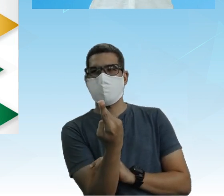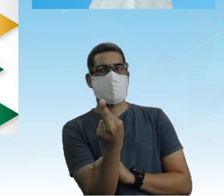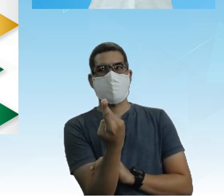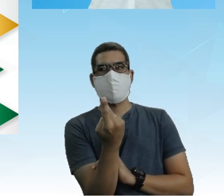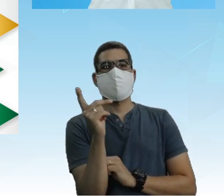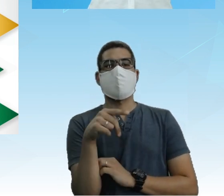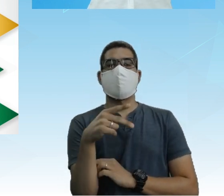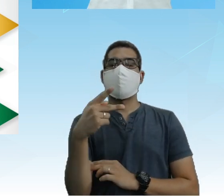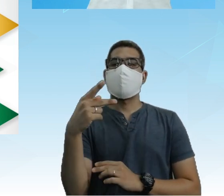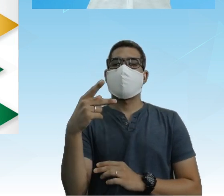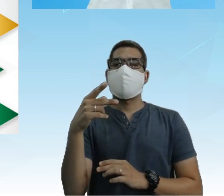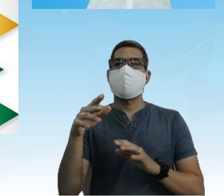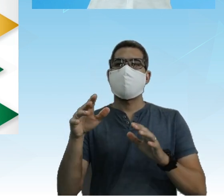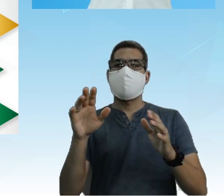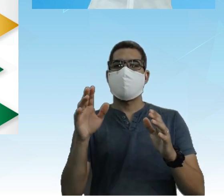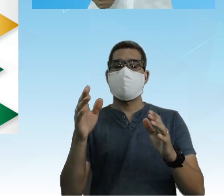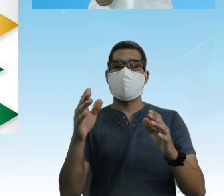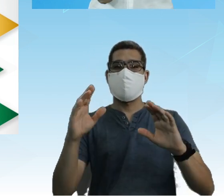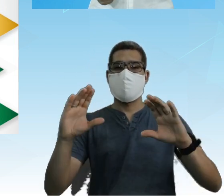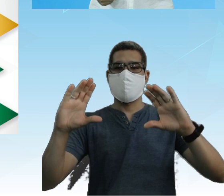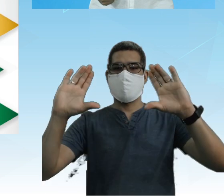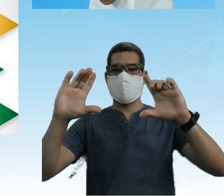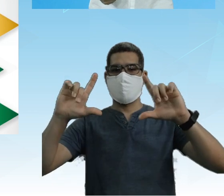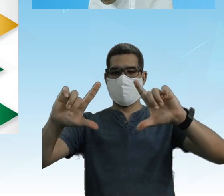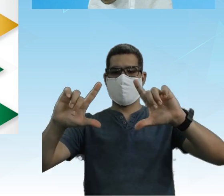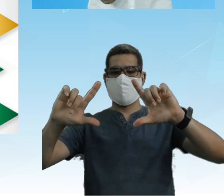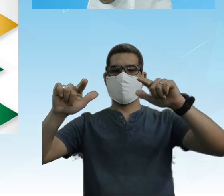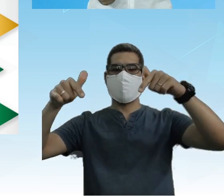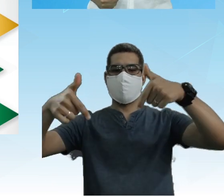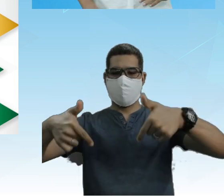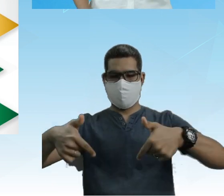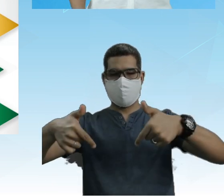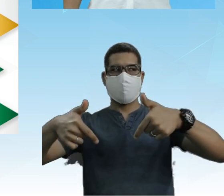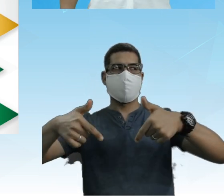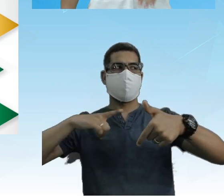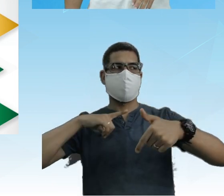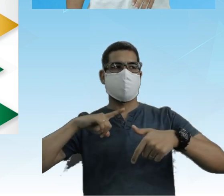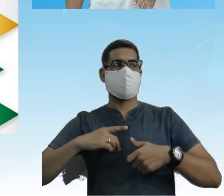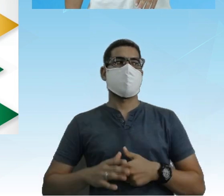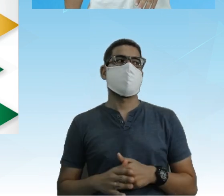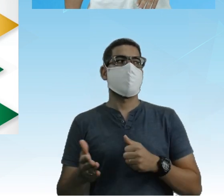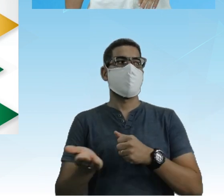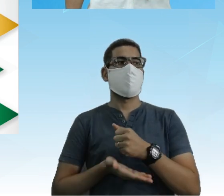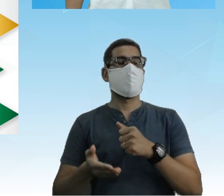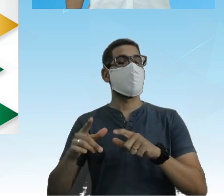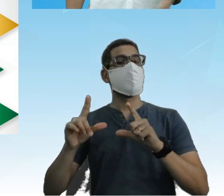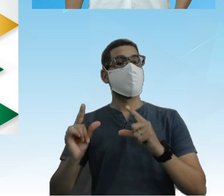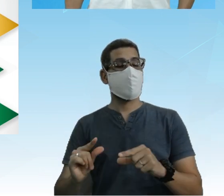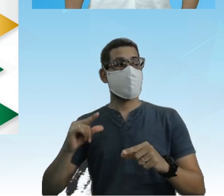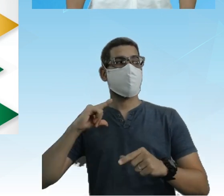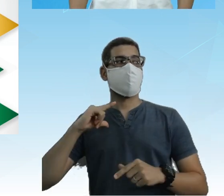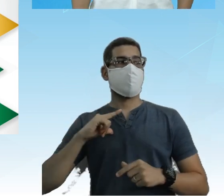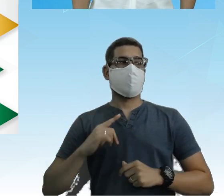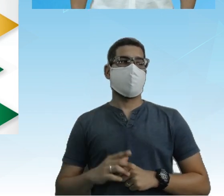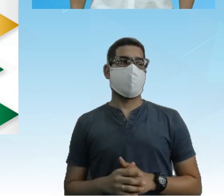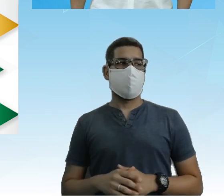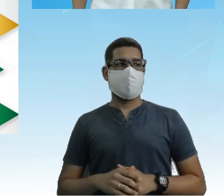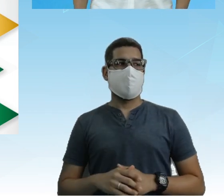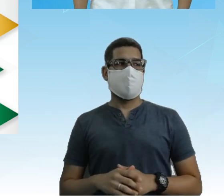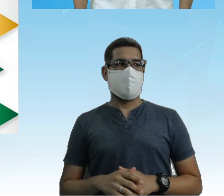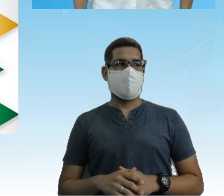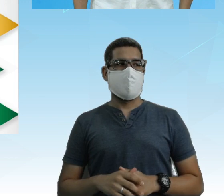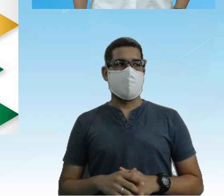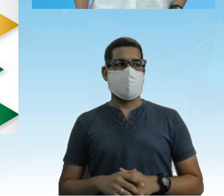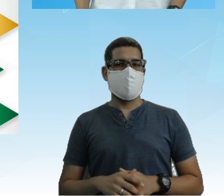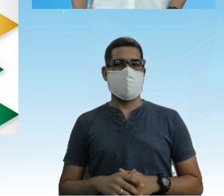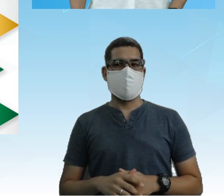posição Era vertical Agora ficou vertical Contrário Tá vendo? A base menor Ficou para baixo E a base maior Ficou para cima